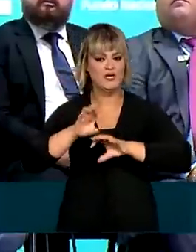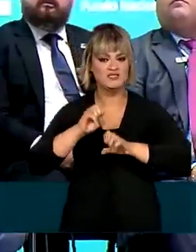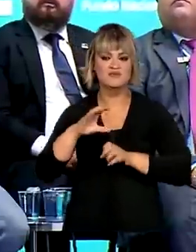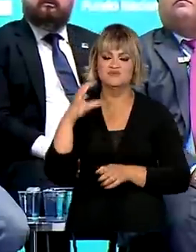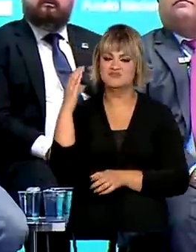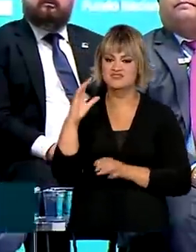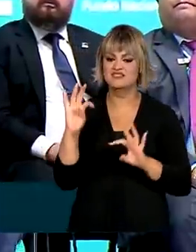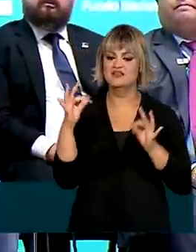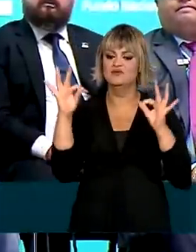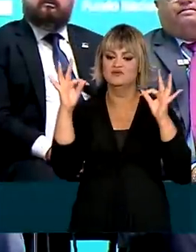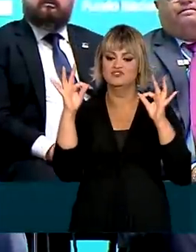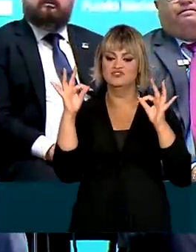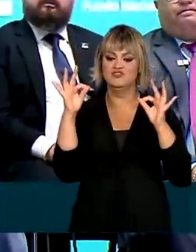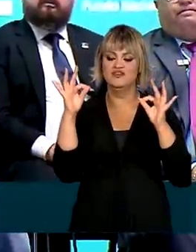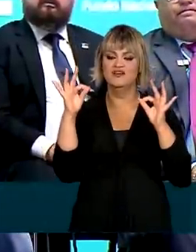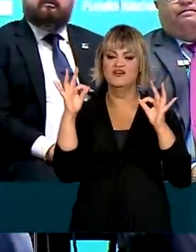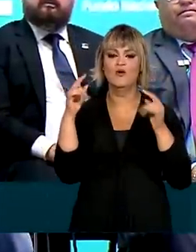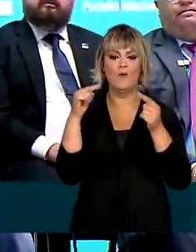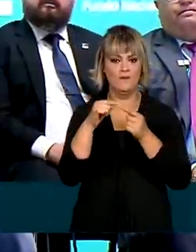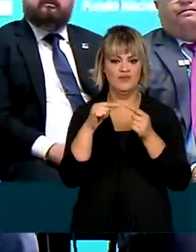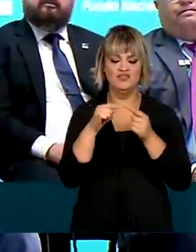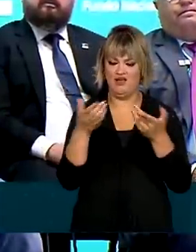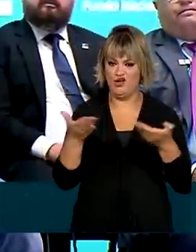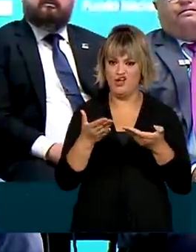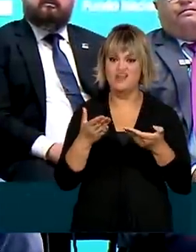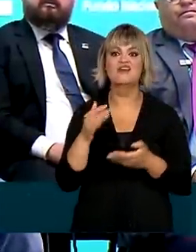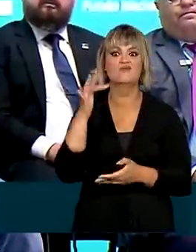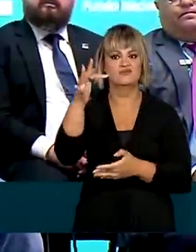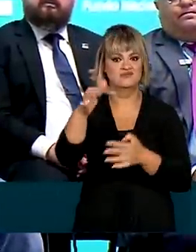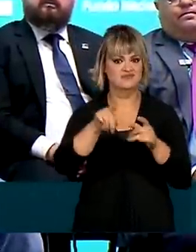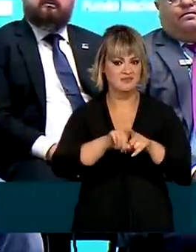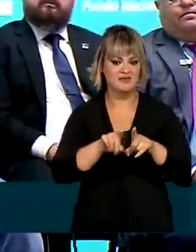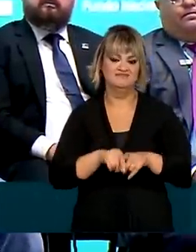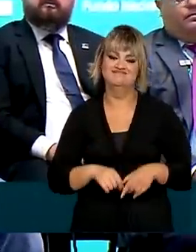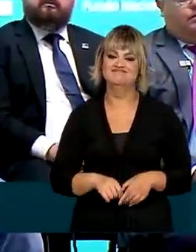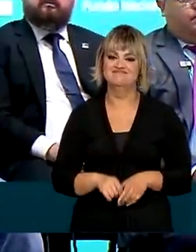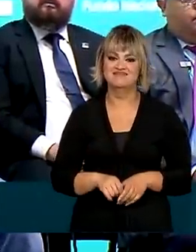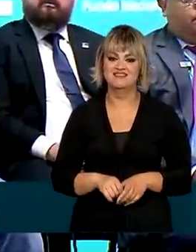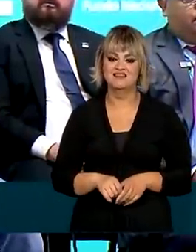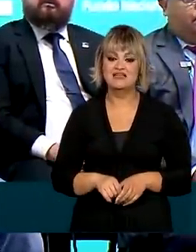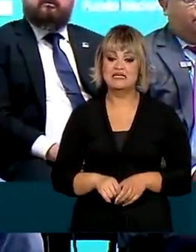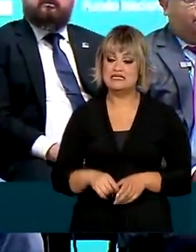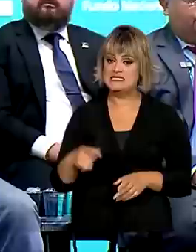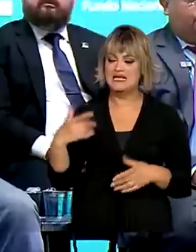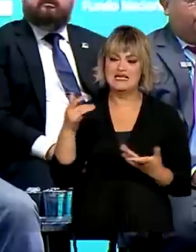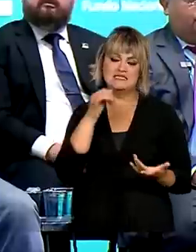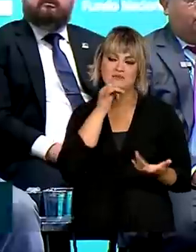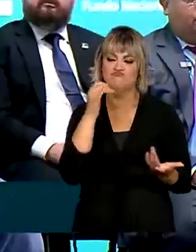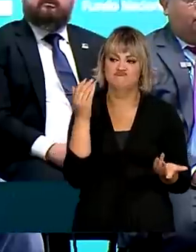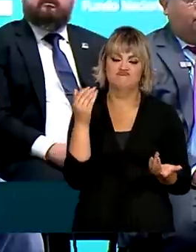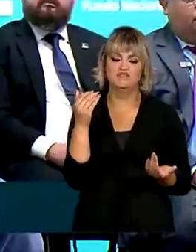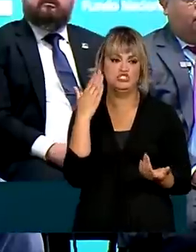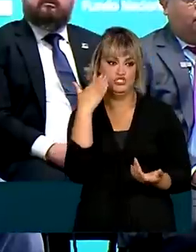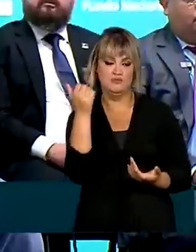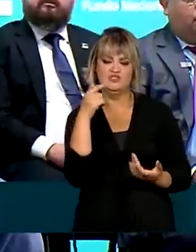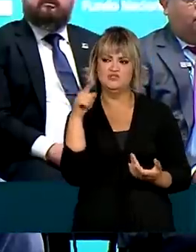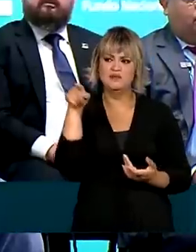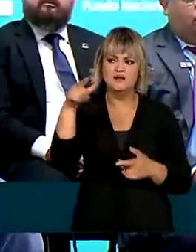ciência e tecnologia que constrói o futuro. E quando somos chamados a resolver problemas,